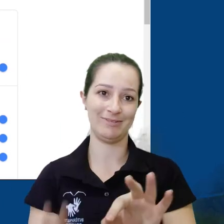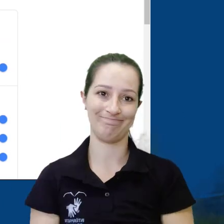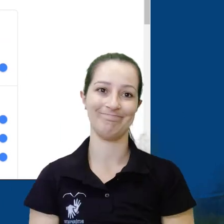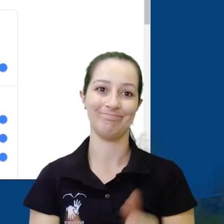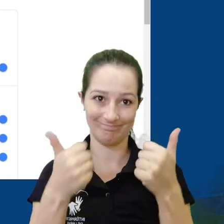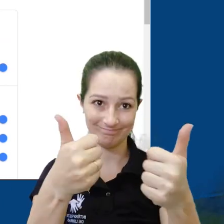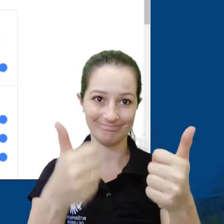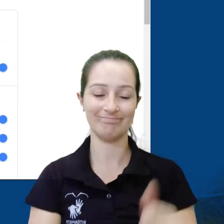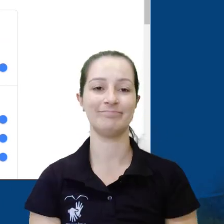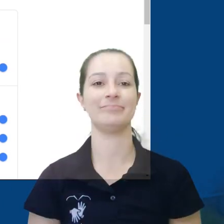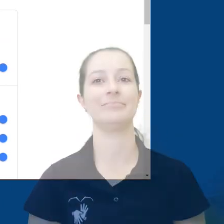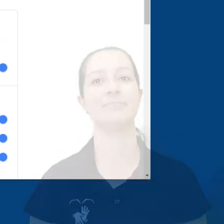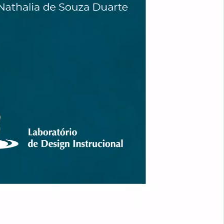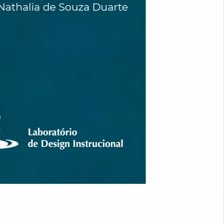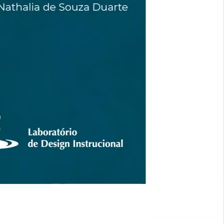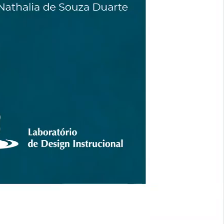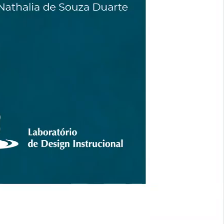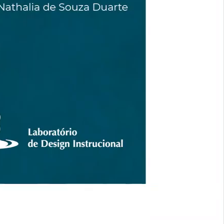trabalho. Até o próximo vídeo.